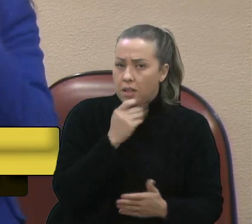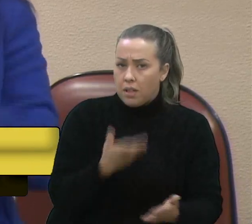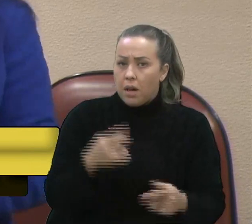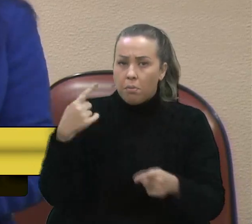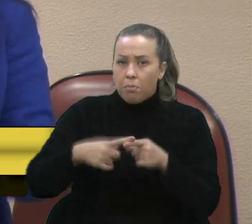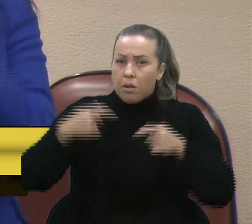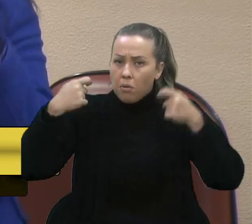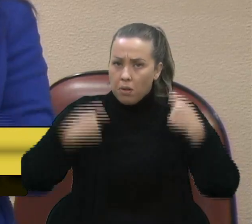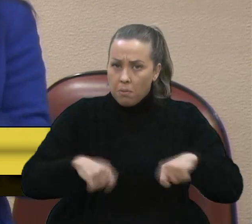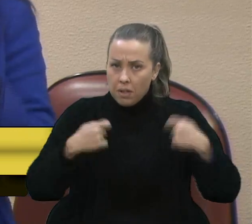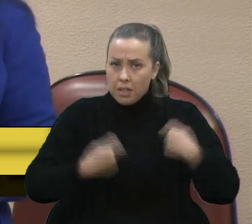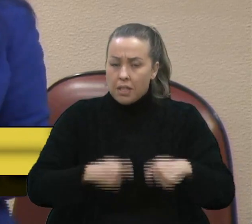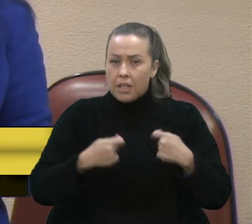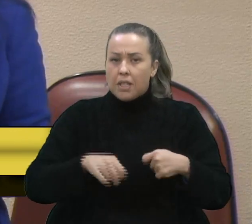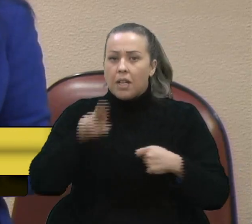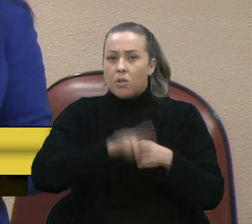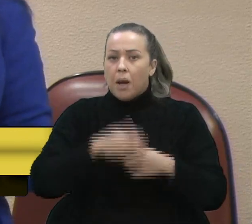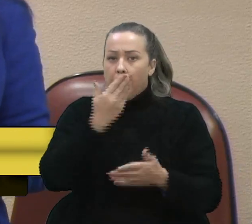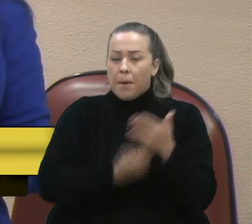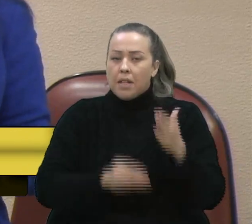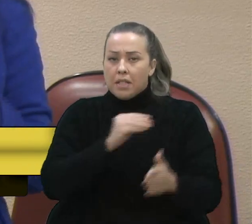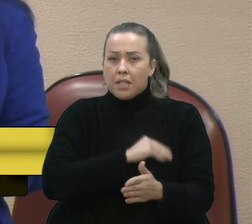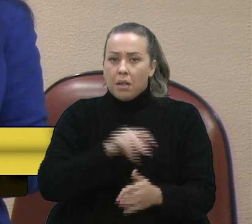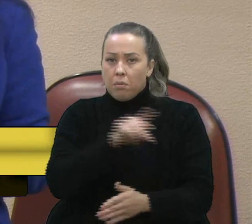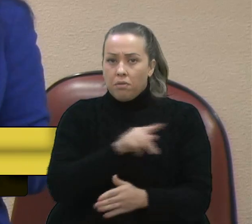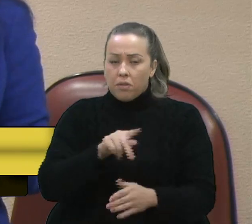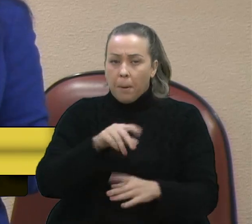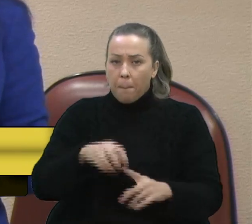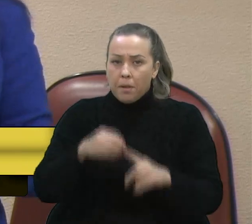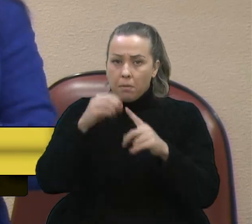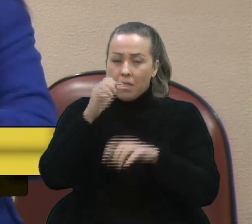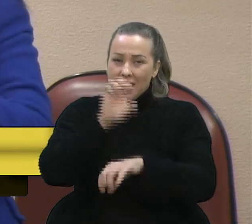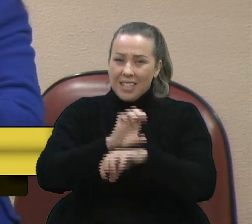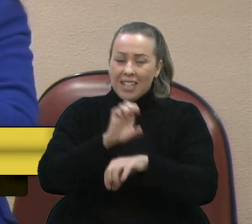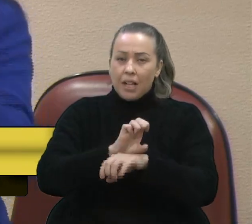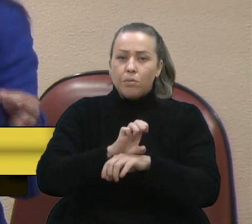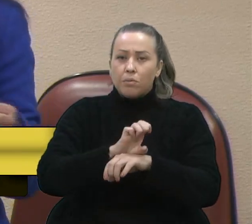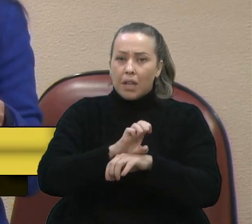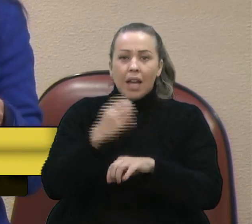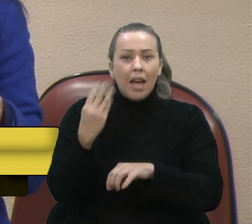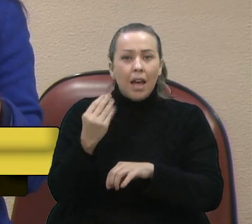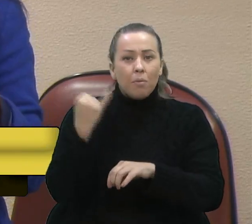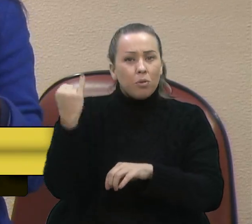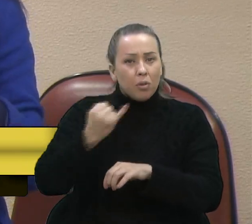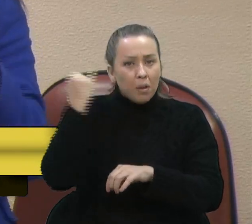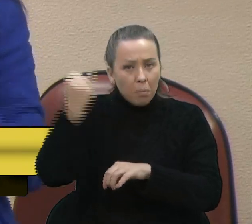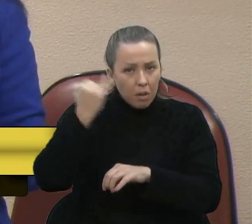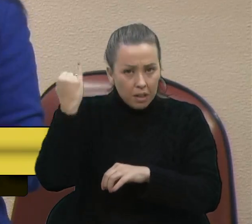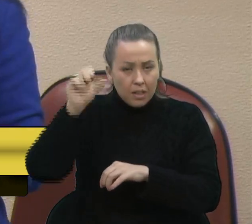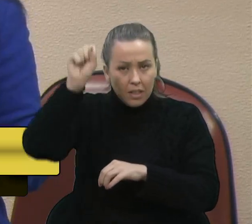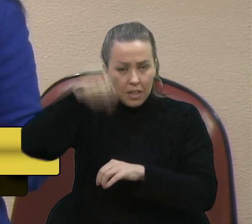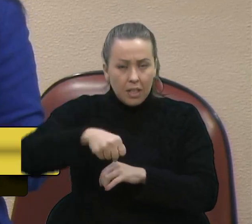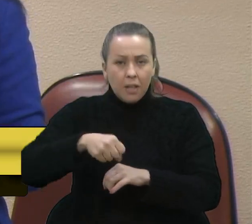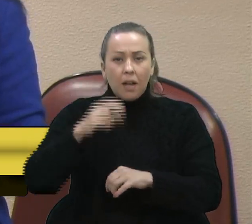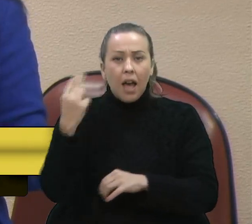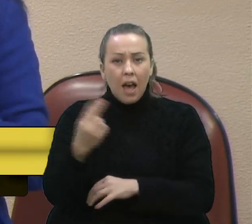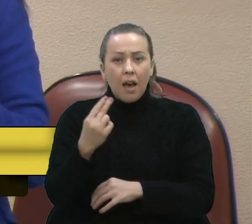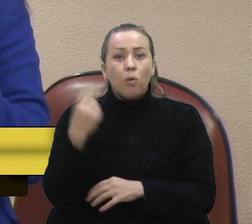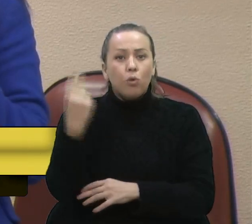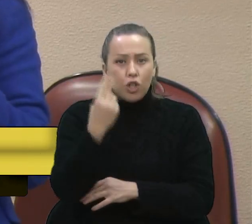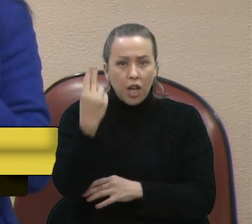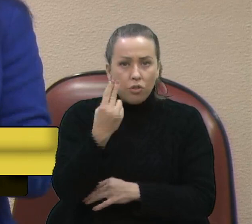necessidade de reposição das perdas salariais para os professores, principalmente os estaduais, é muito mais do que necessária, realmente é urgente,